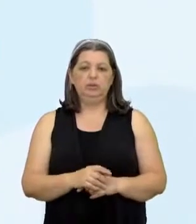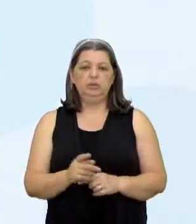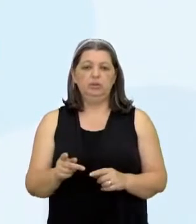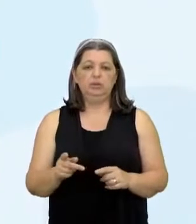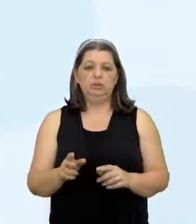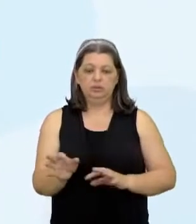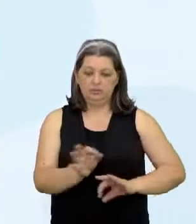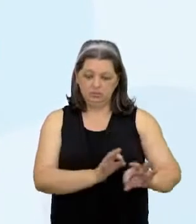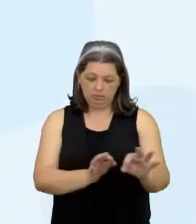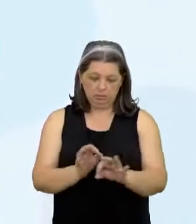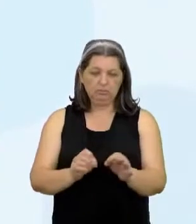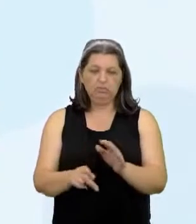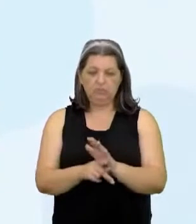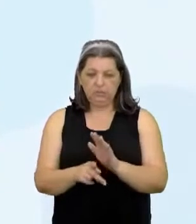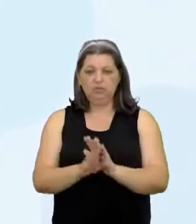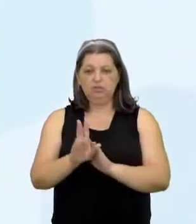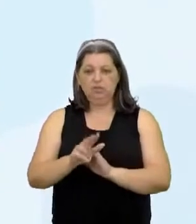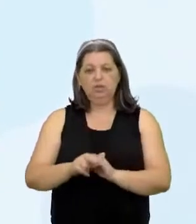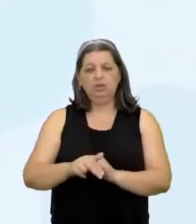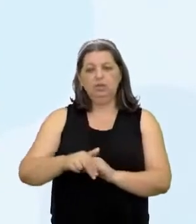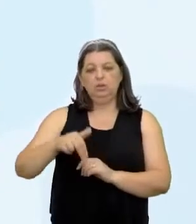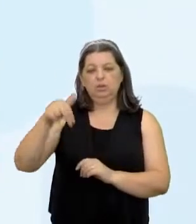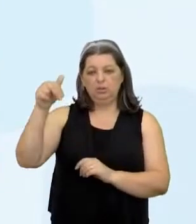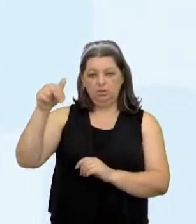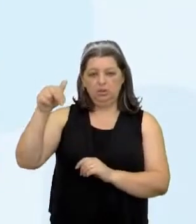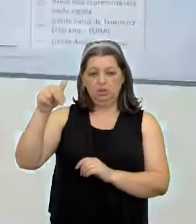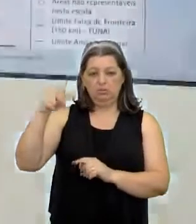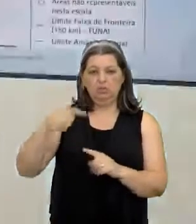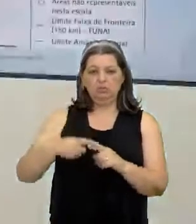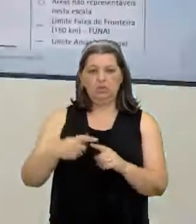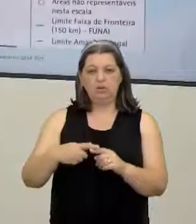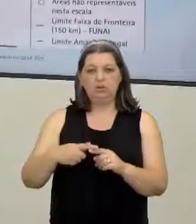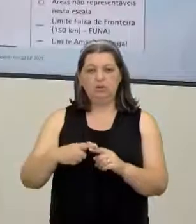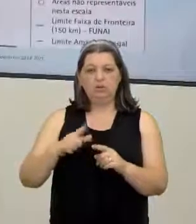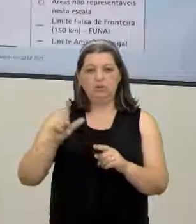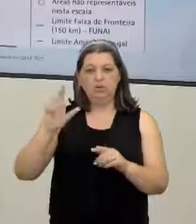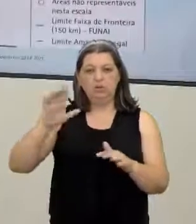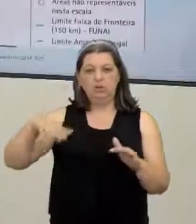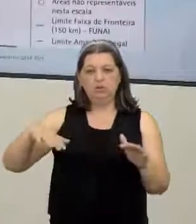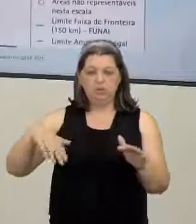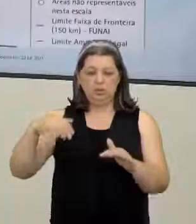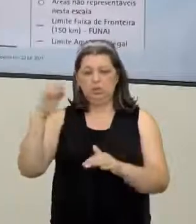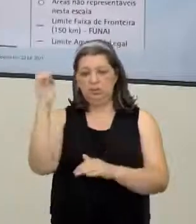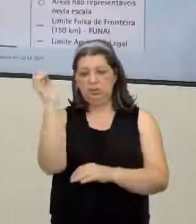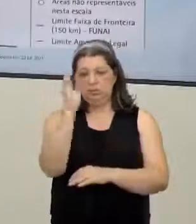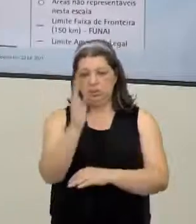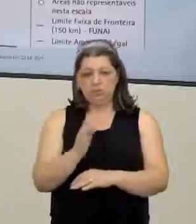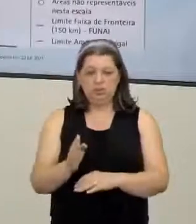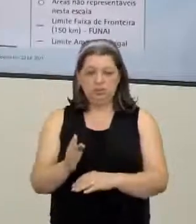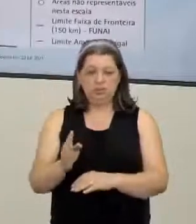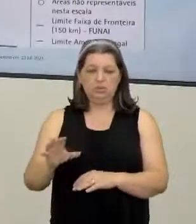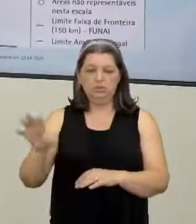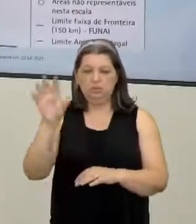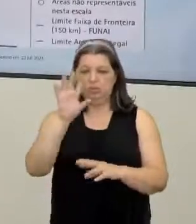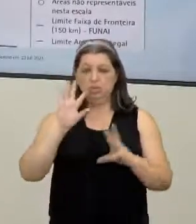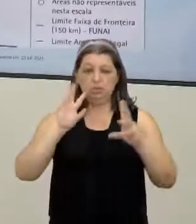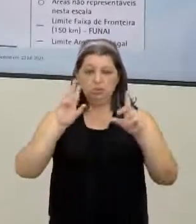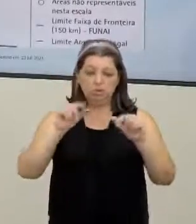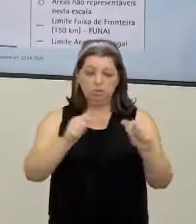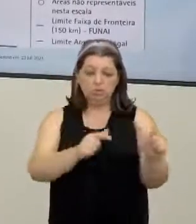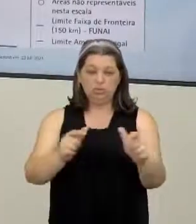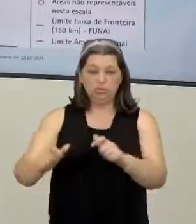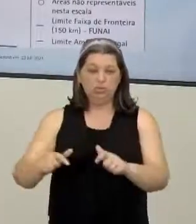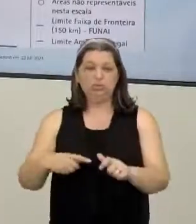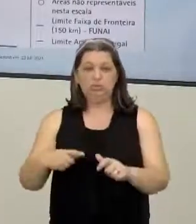principalmente Na região nordeste Principalmente na faixa litorânea Do Brasil Então Todas essas terras aí